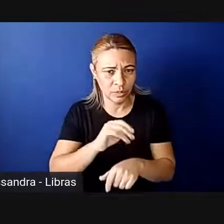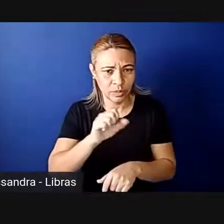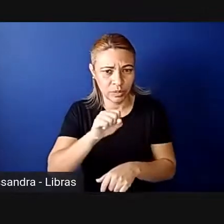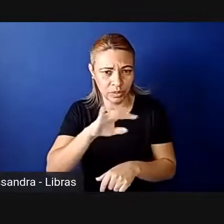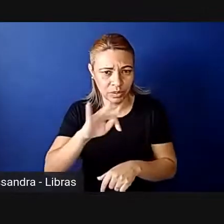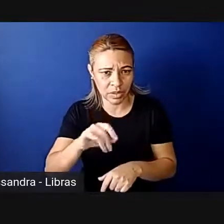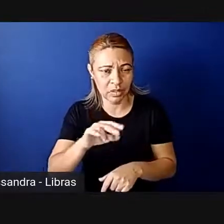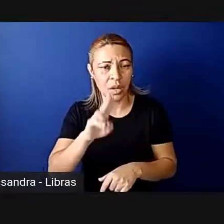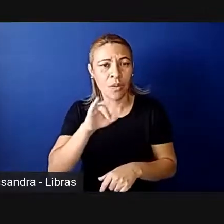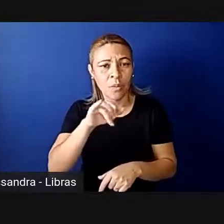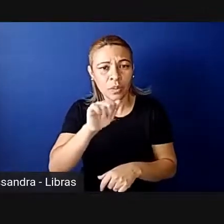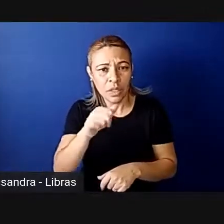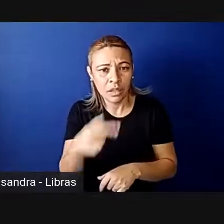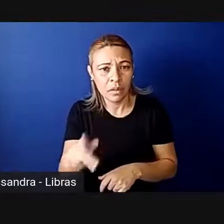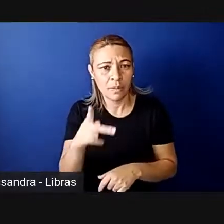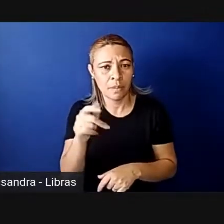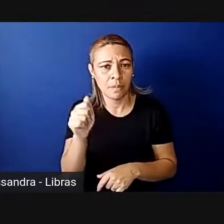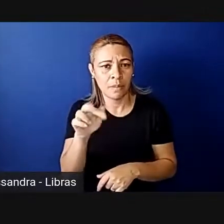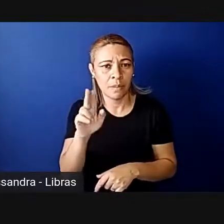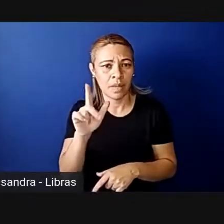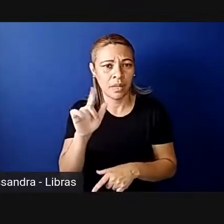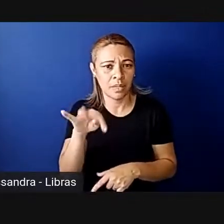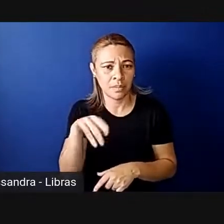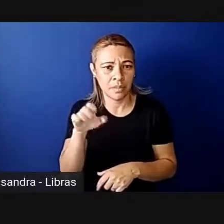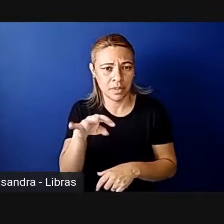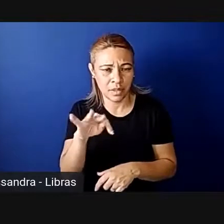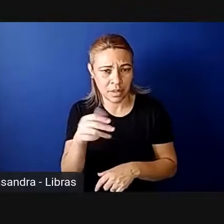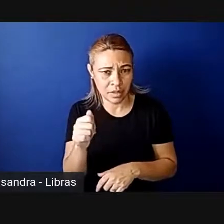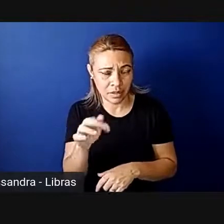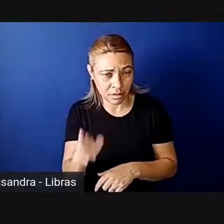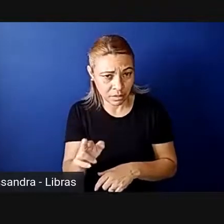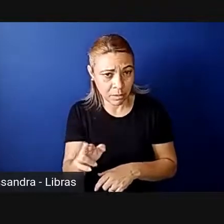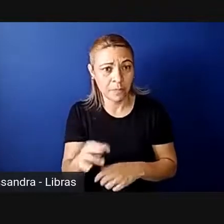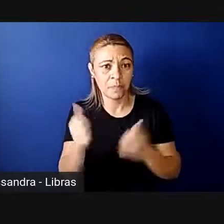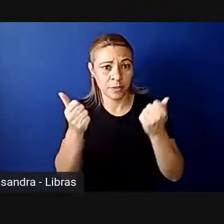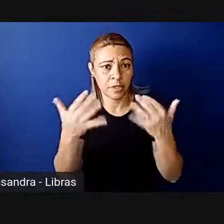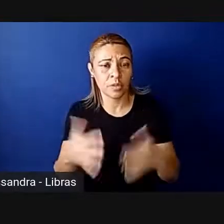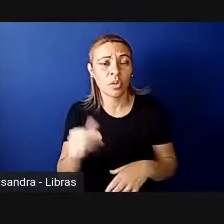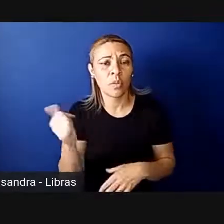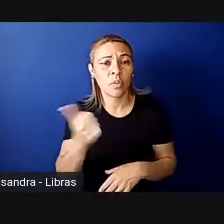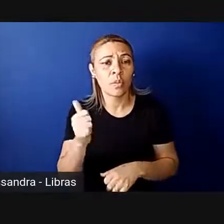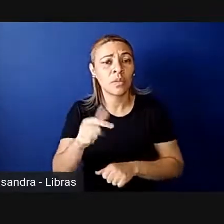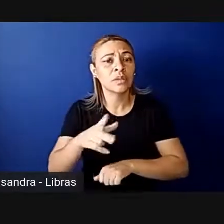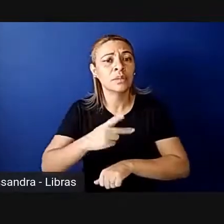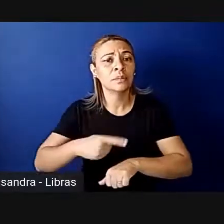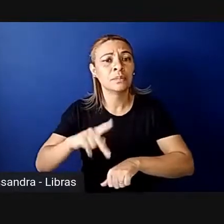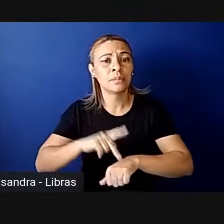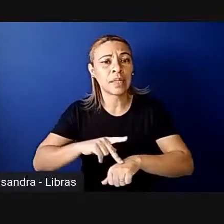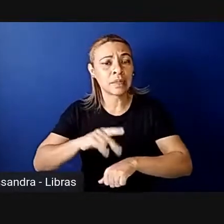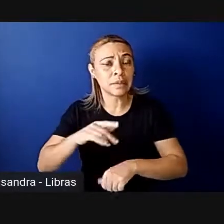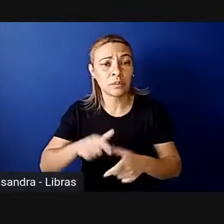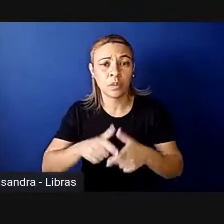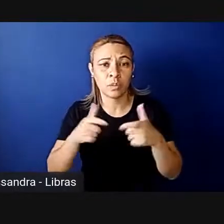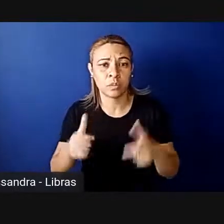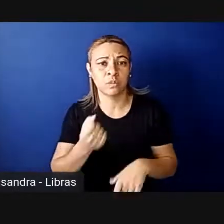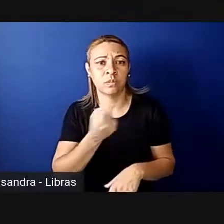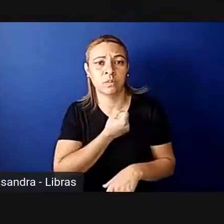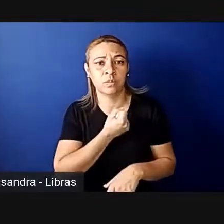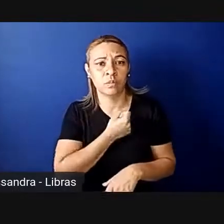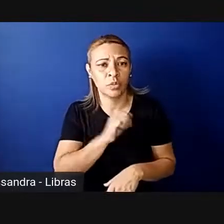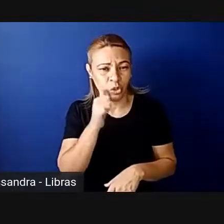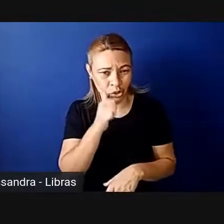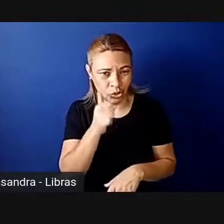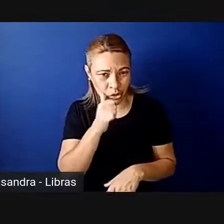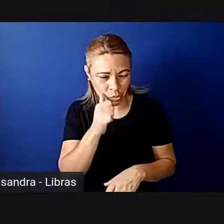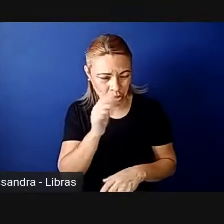União Interparlamentar, dos 11 países, dos 15 países hoje que possuem o maior número de mulheres em seus